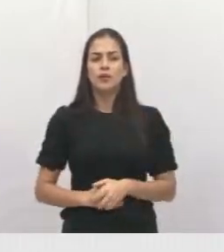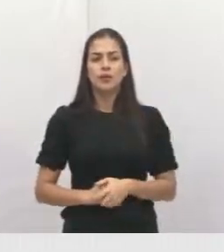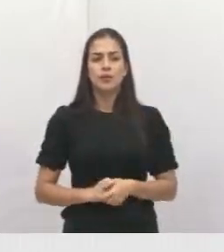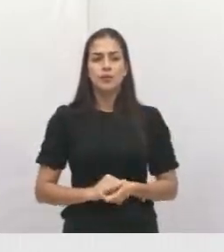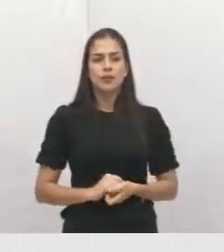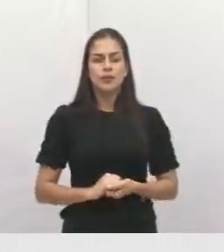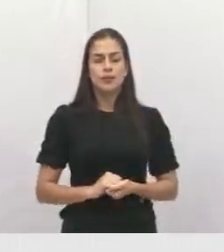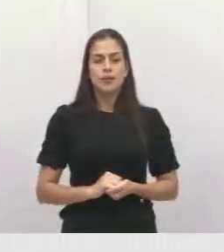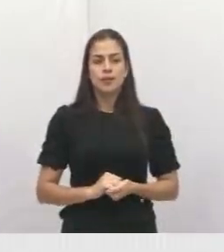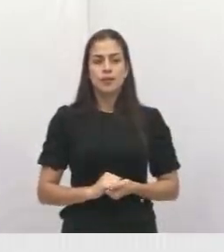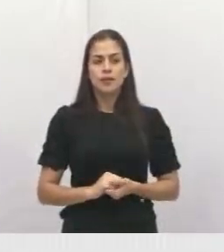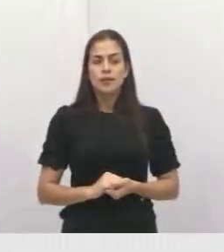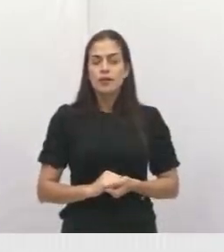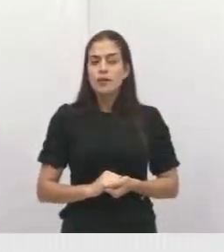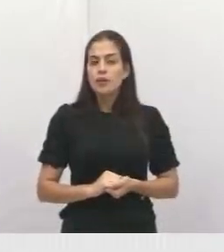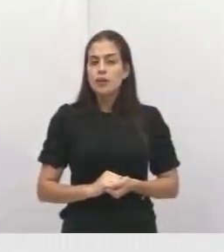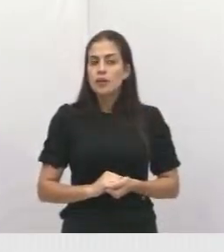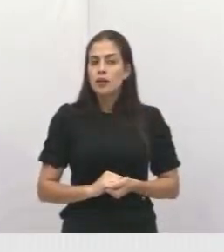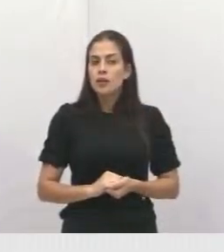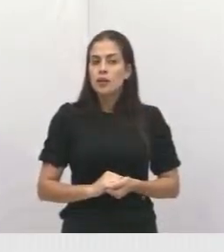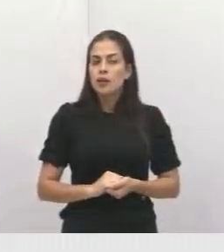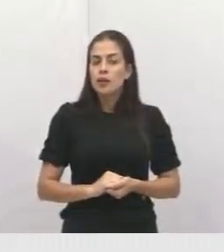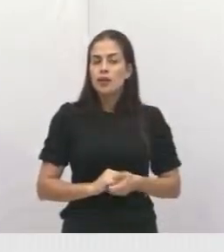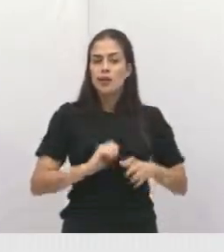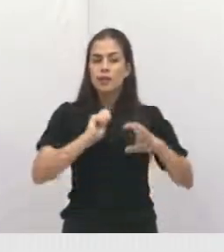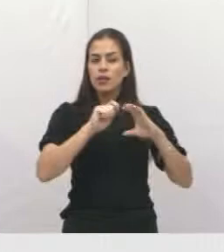Olha a nossa técnica de filmagem.